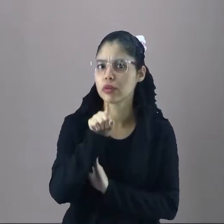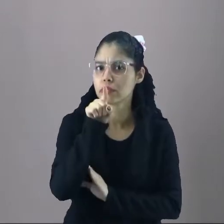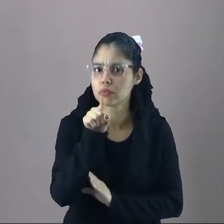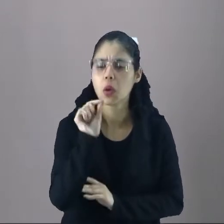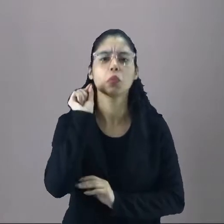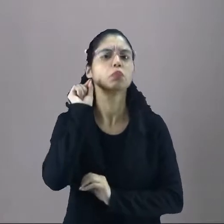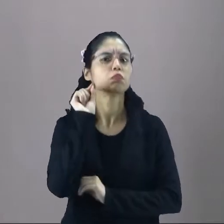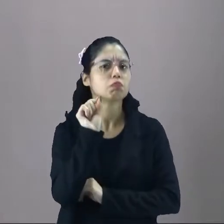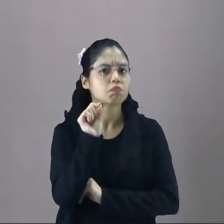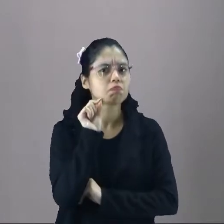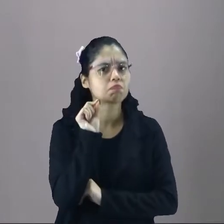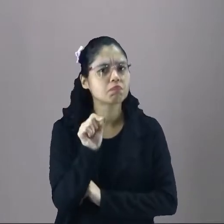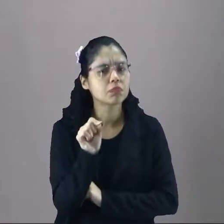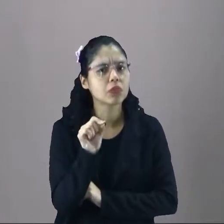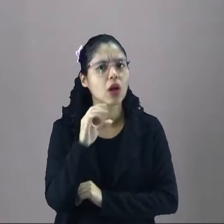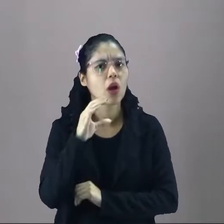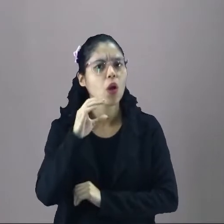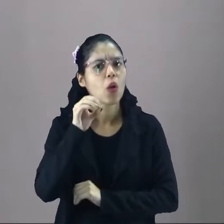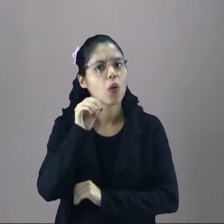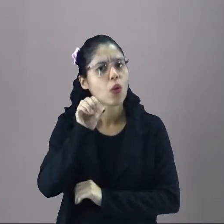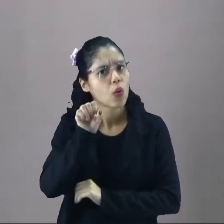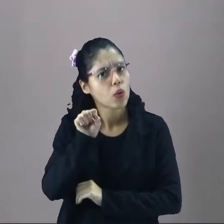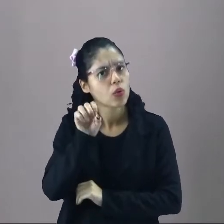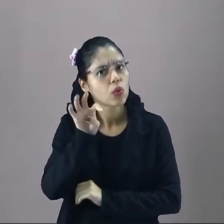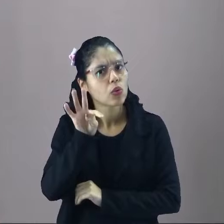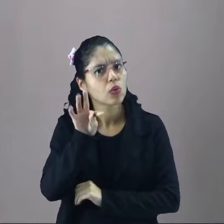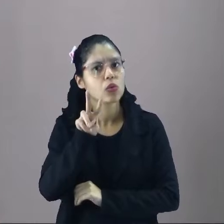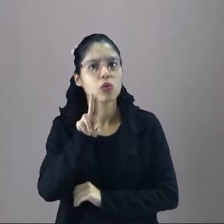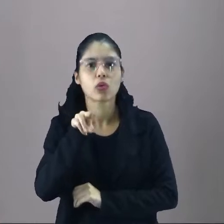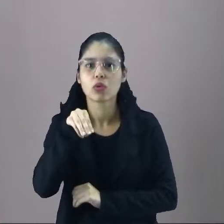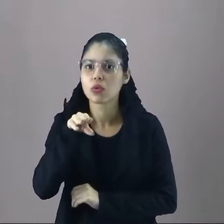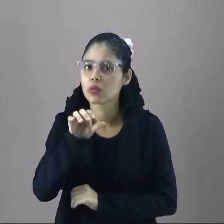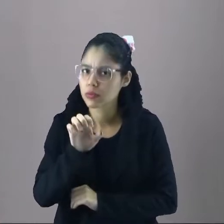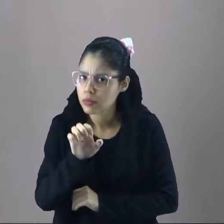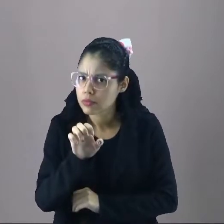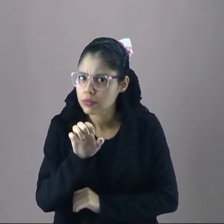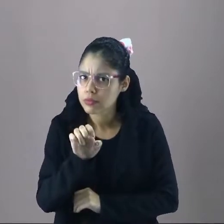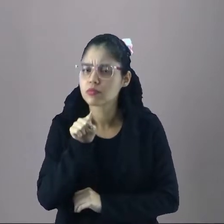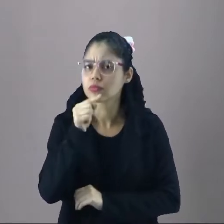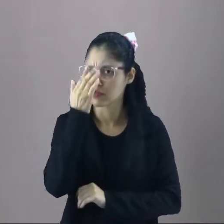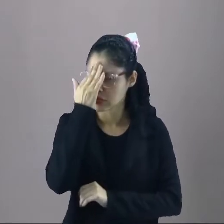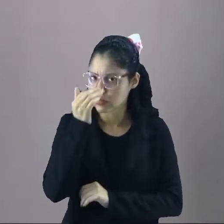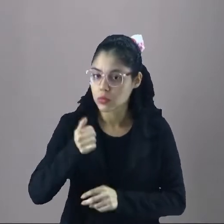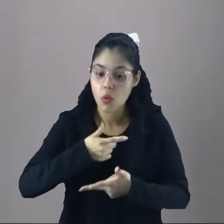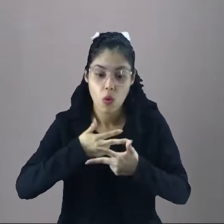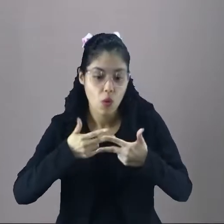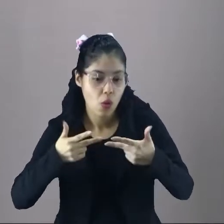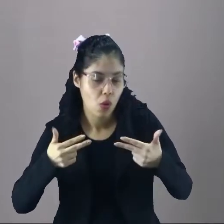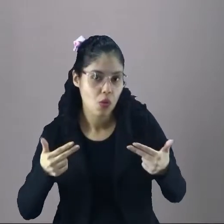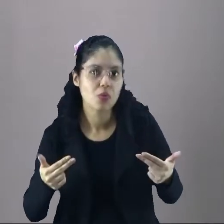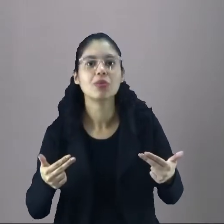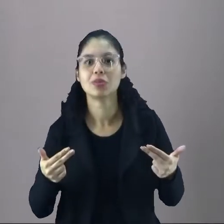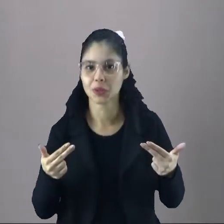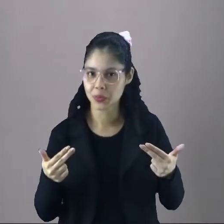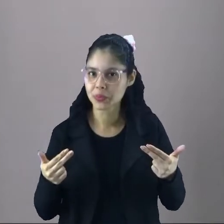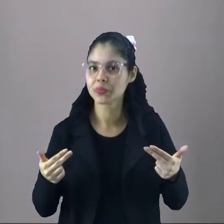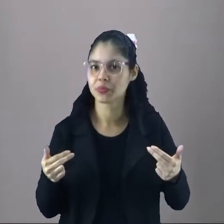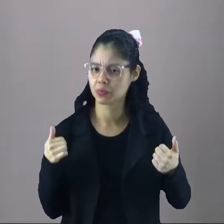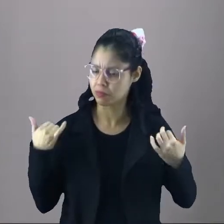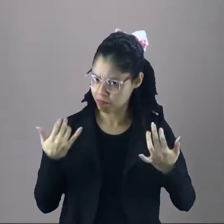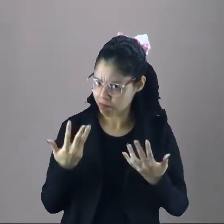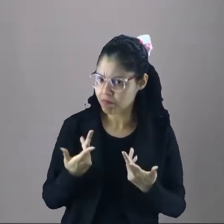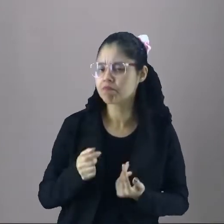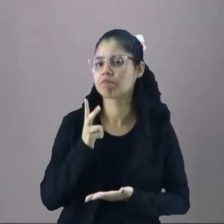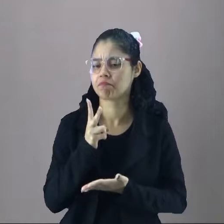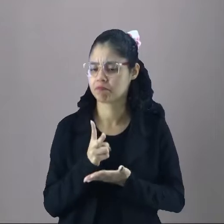o que é costume? Você sabe o que é um costume? Costume são coisas que nós temos o hábito